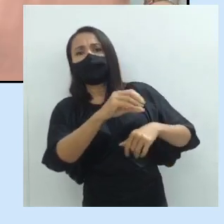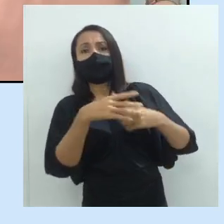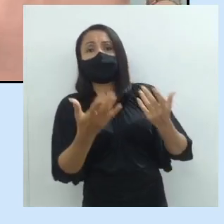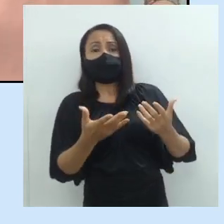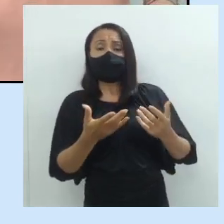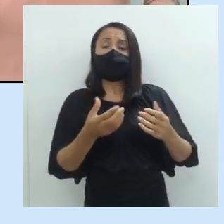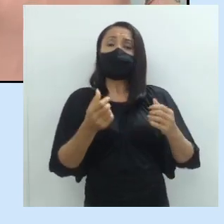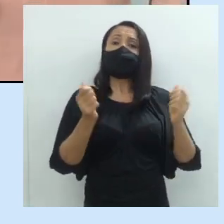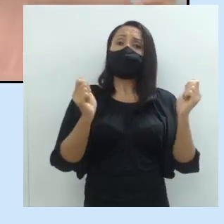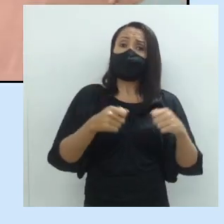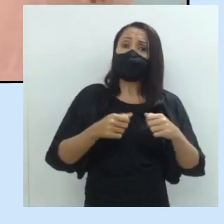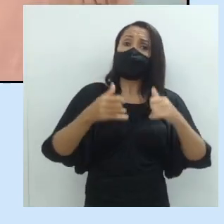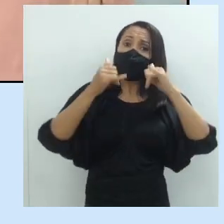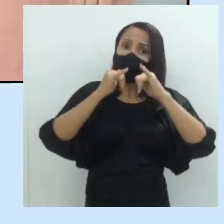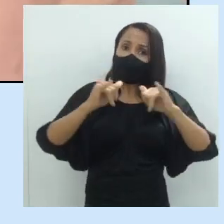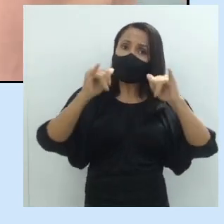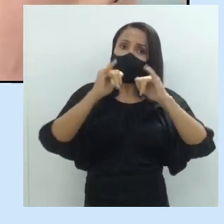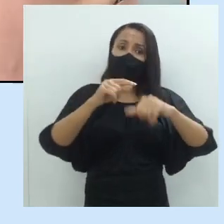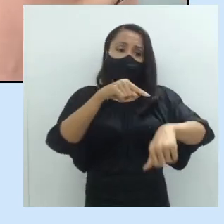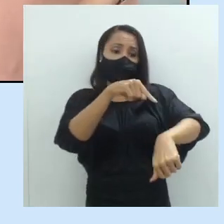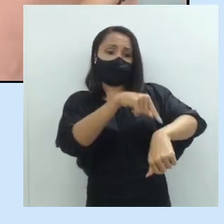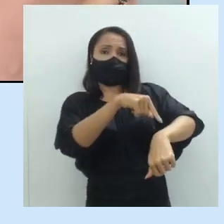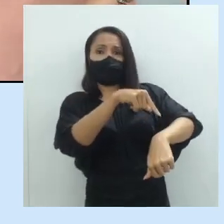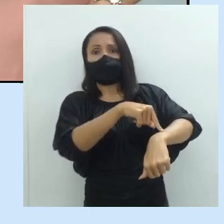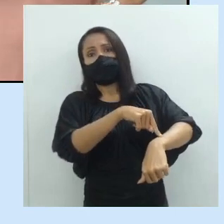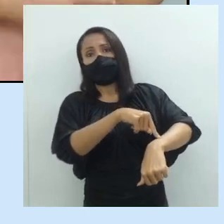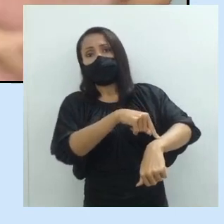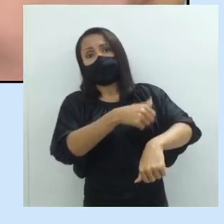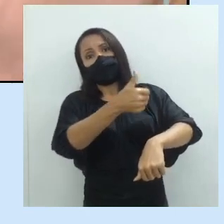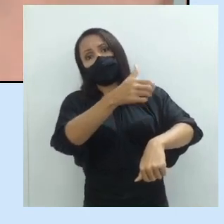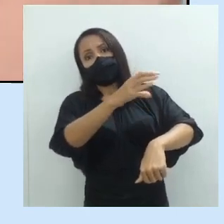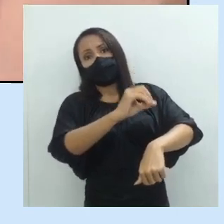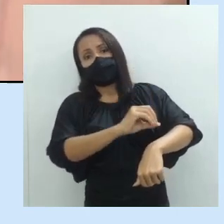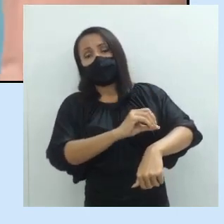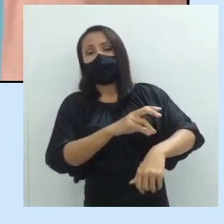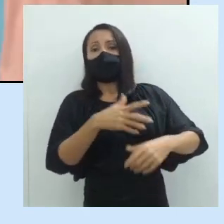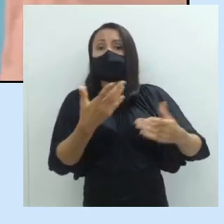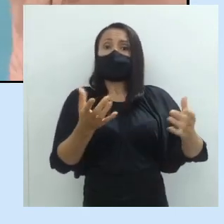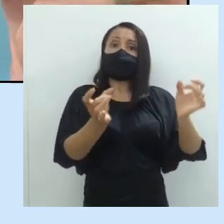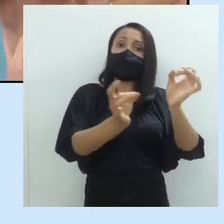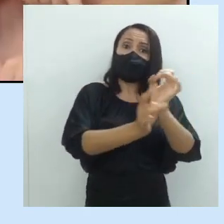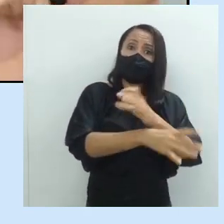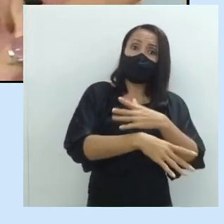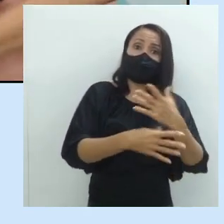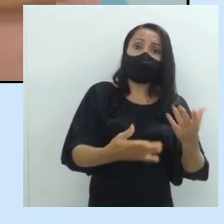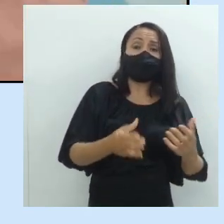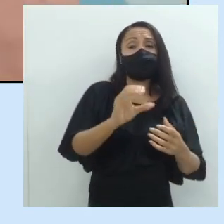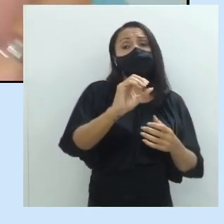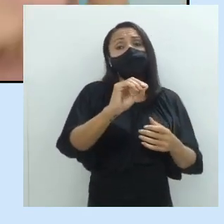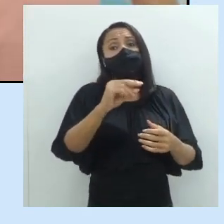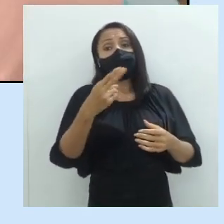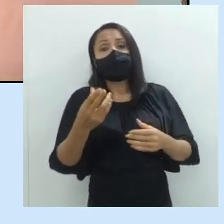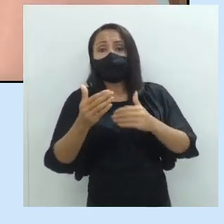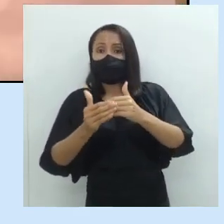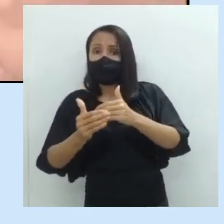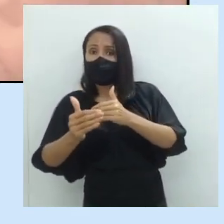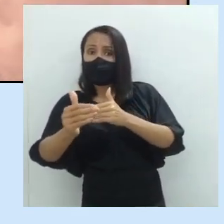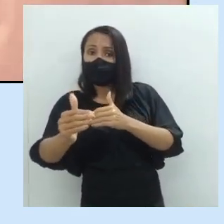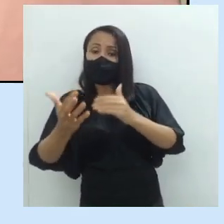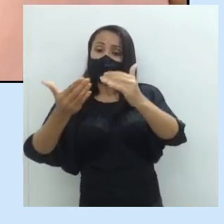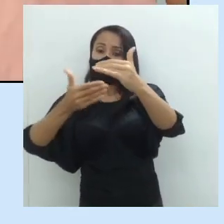informando a professora. Olha, a aula já deveria ter acabado. Ele pode dizer, agora é hora de iniciar a nossa